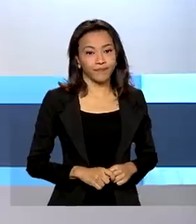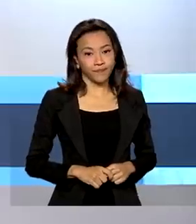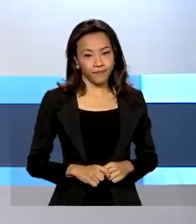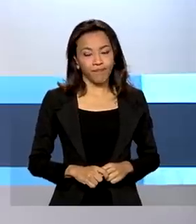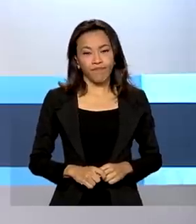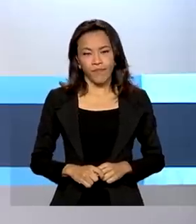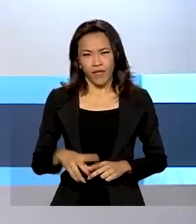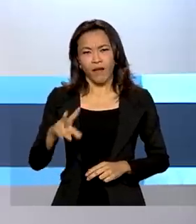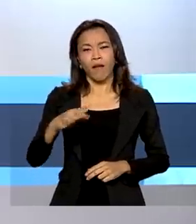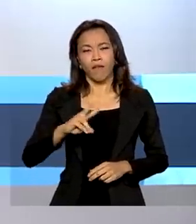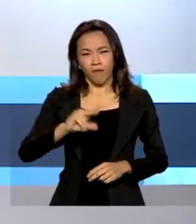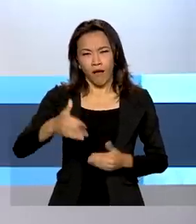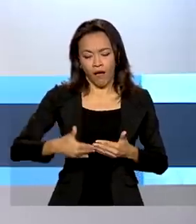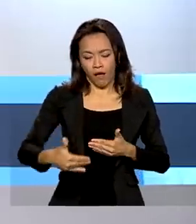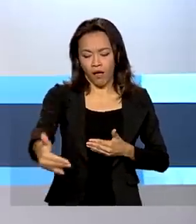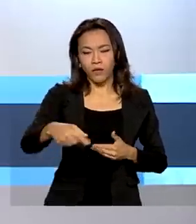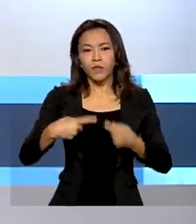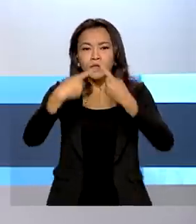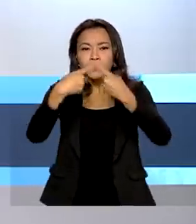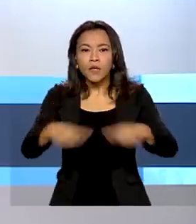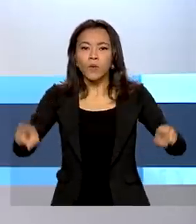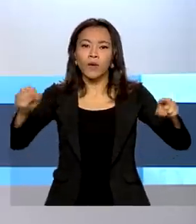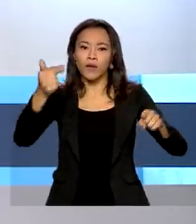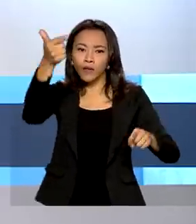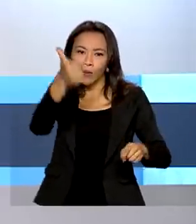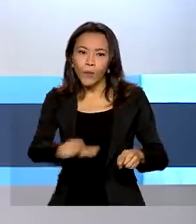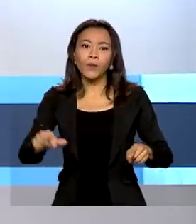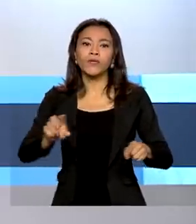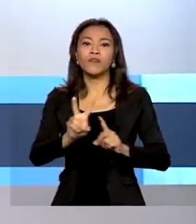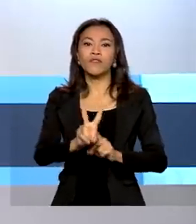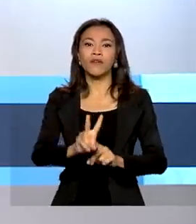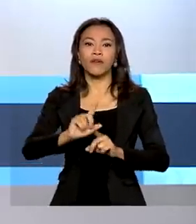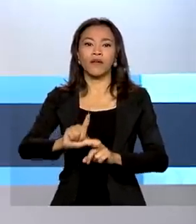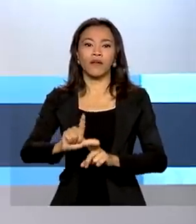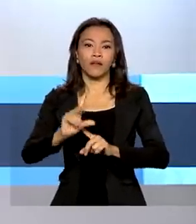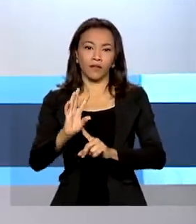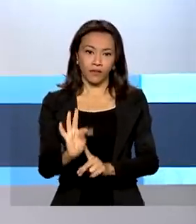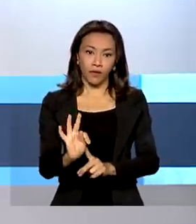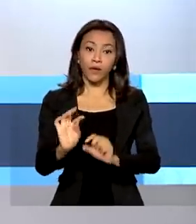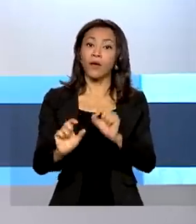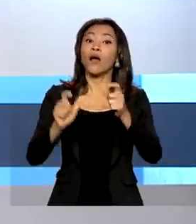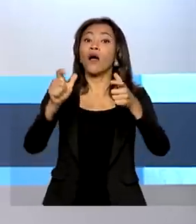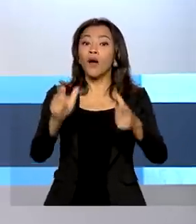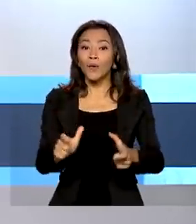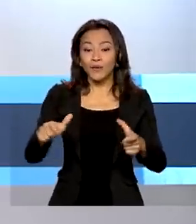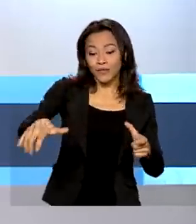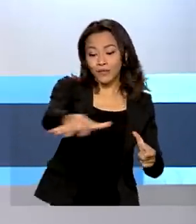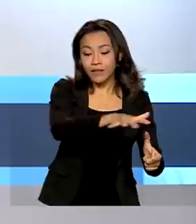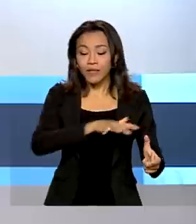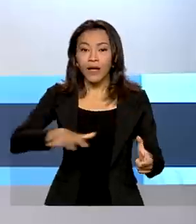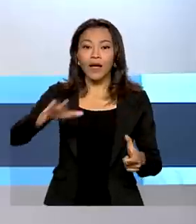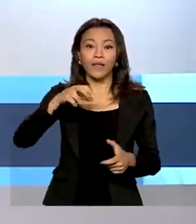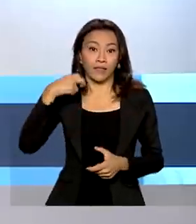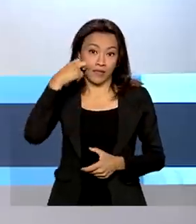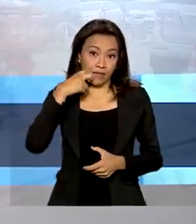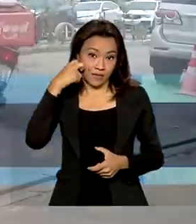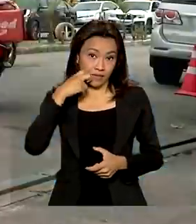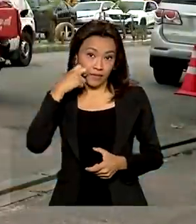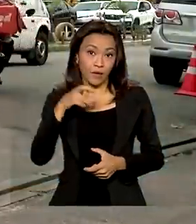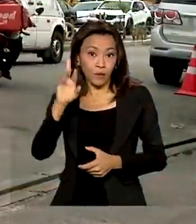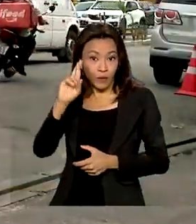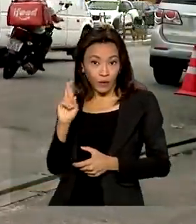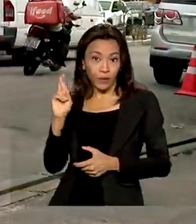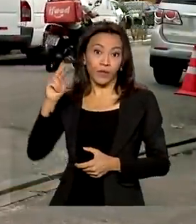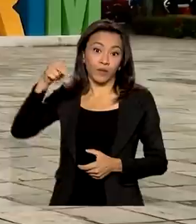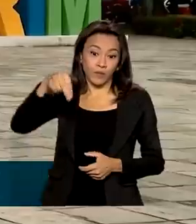Vai ser inaugurada hoje mais uma estação do VLT na região metropolitana de Natal, no Rio Grande do Norte. O terminal